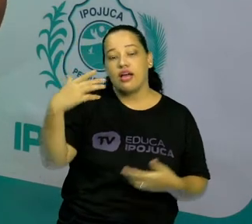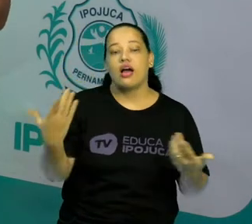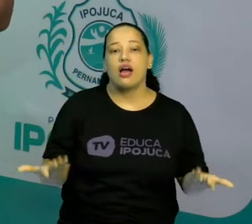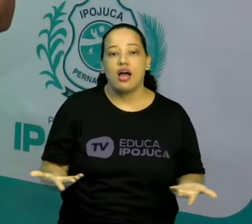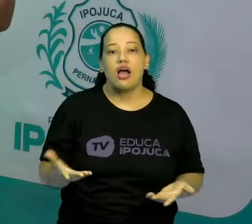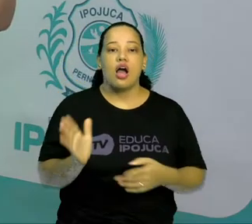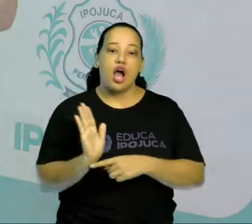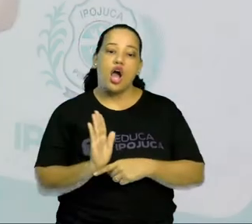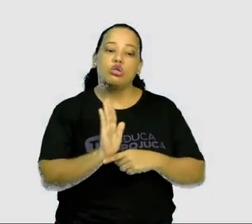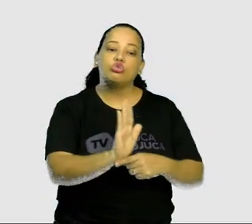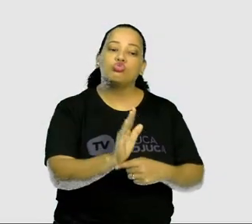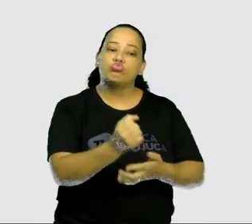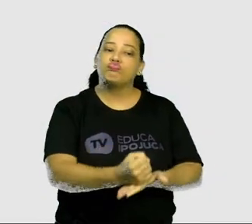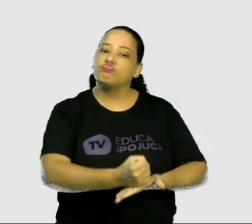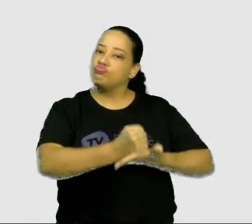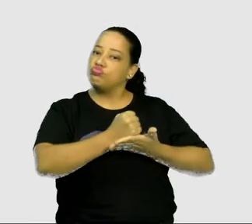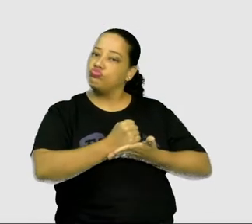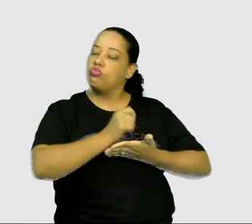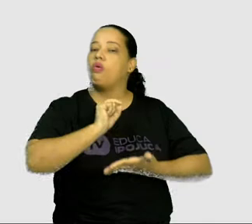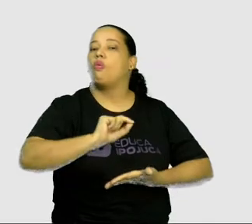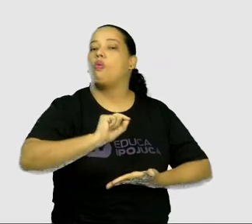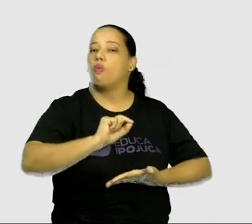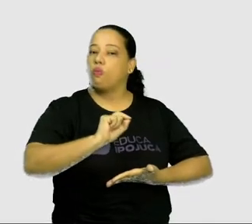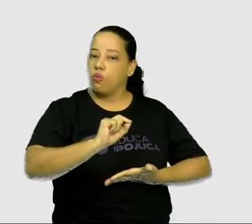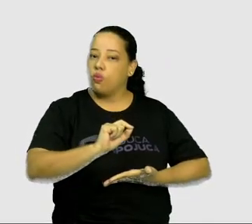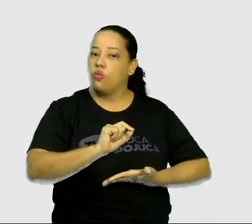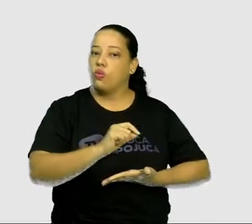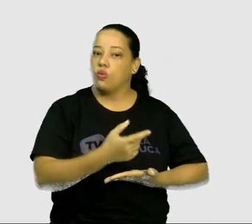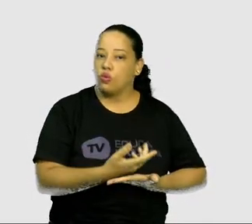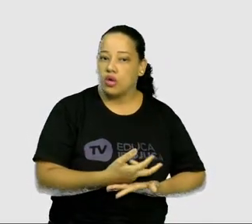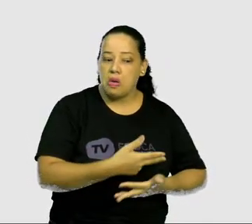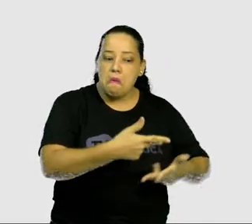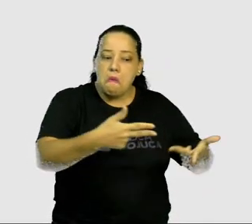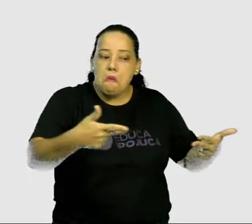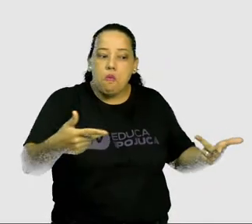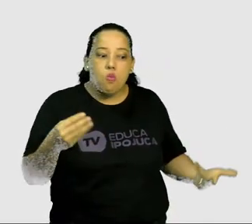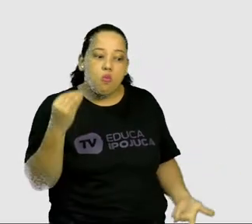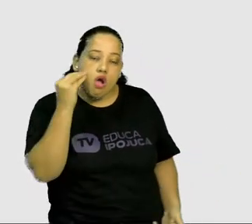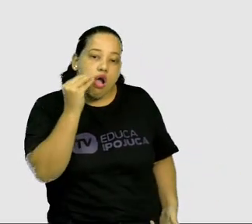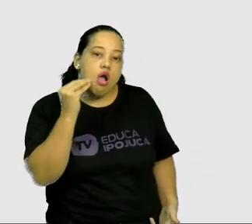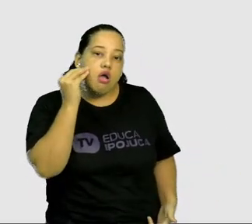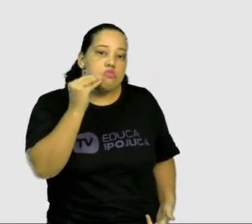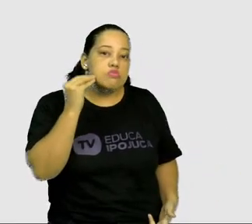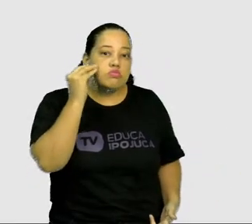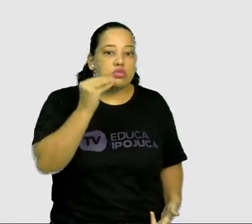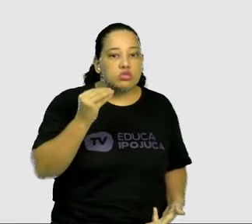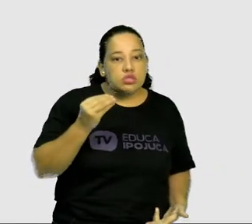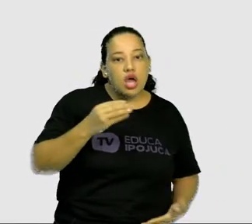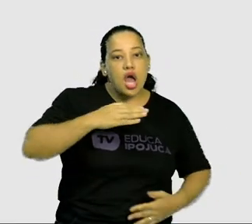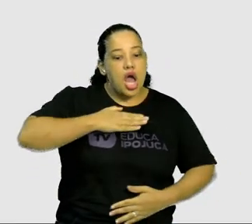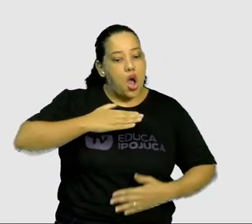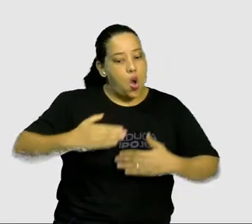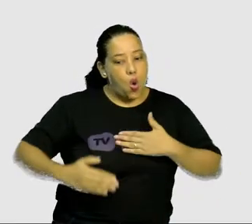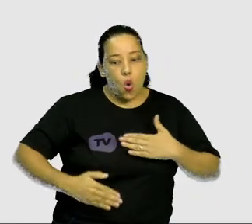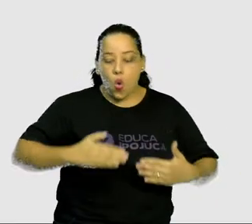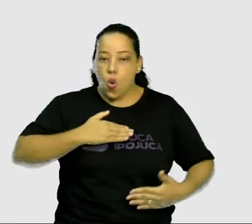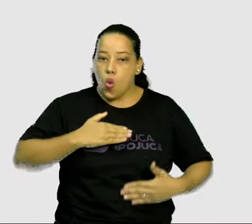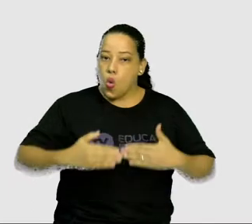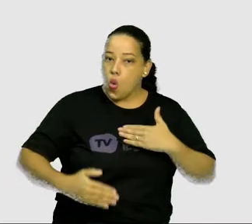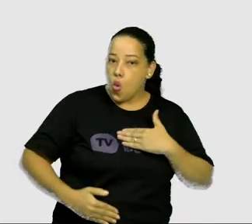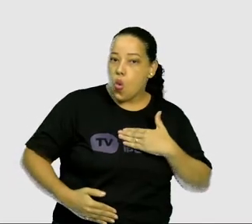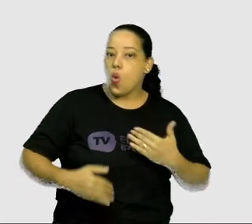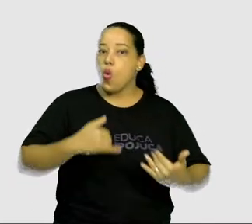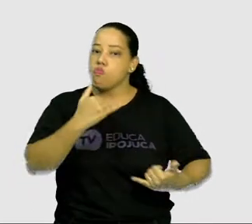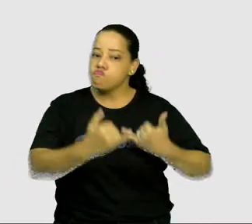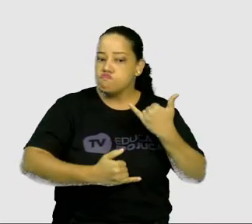permitir que haja uma exploração e uma experimentação de um corpo, um corpo que